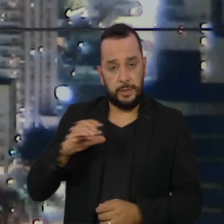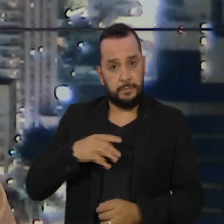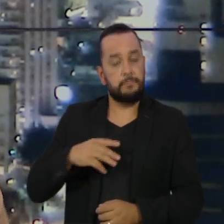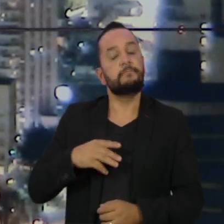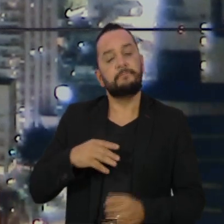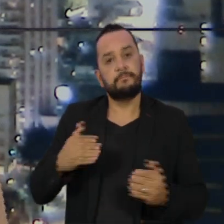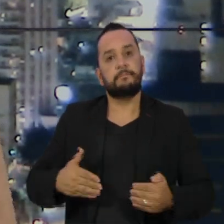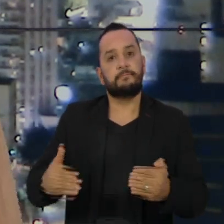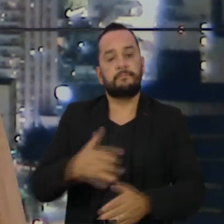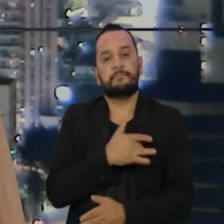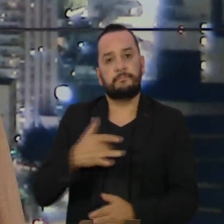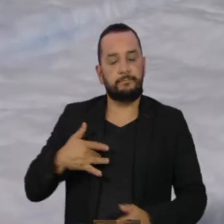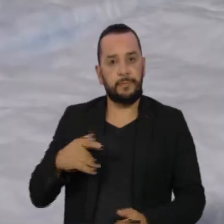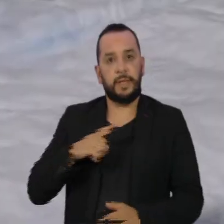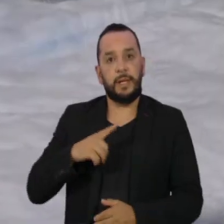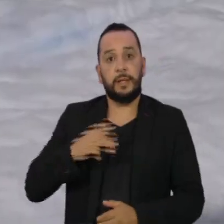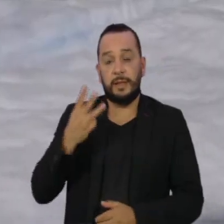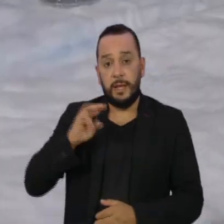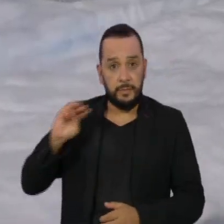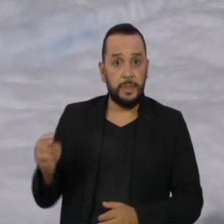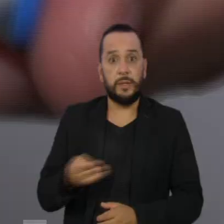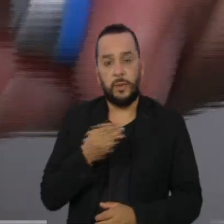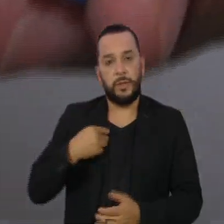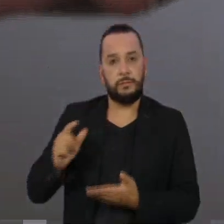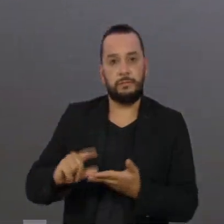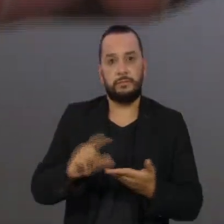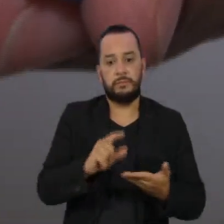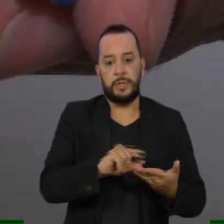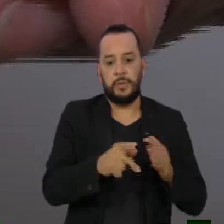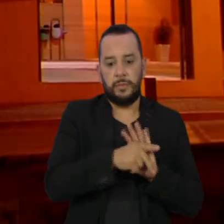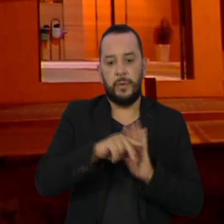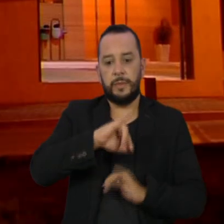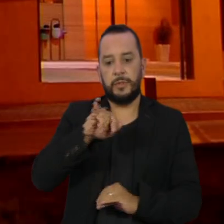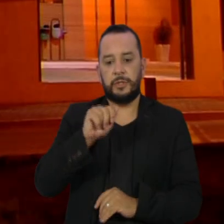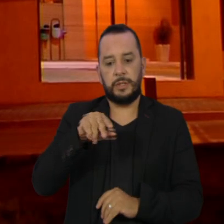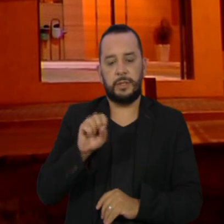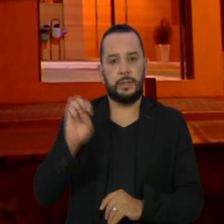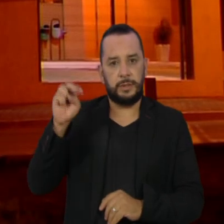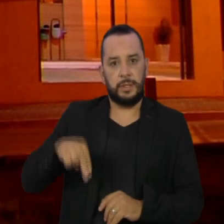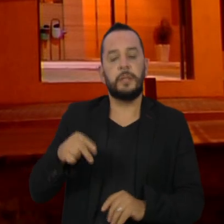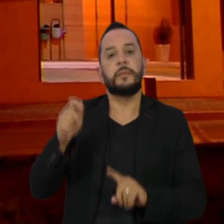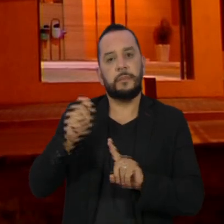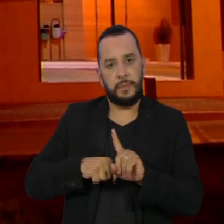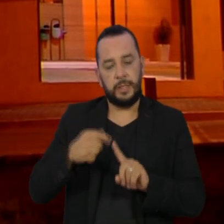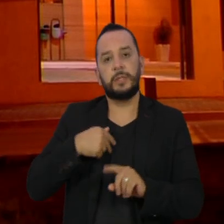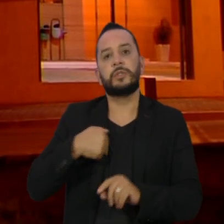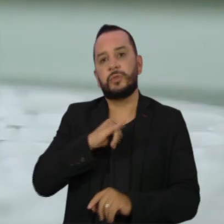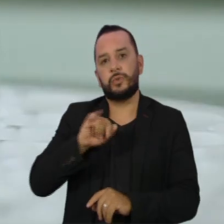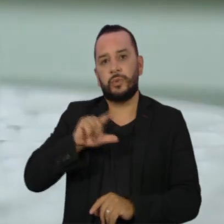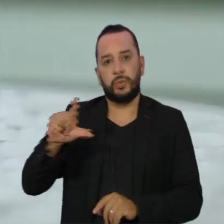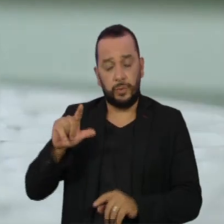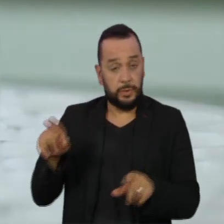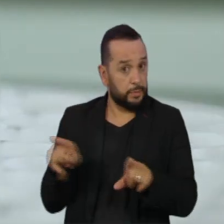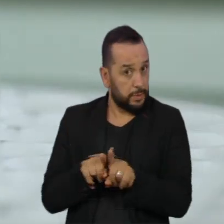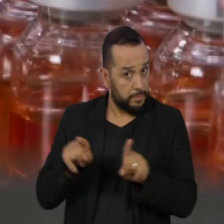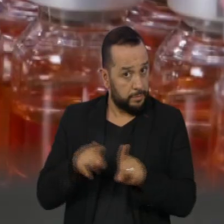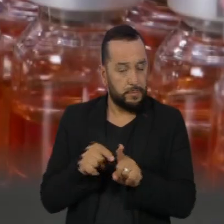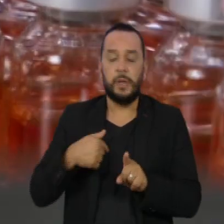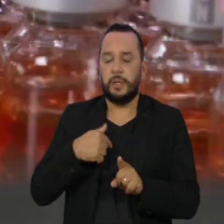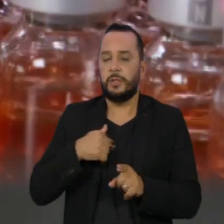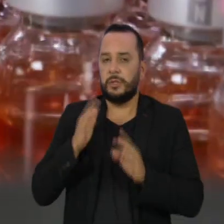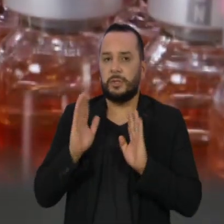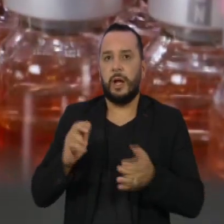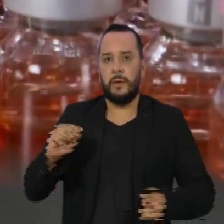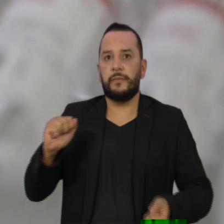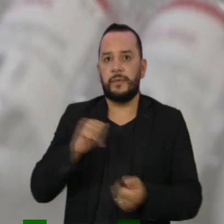Saúde antecipa 3 milhões de doses da vacina Janssen para junho. Sem unanimidade, a Anvisa deve limitar Covaxin e